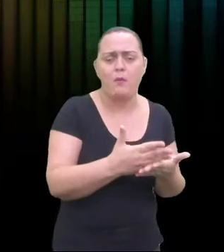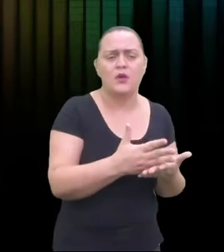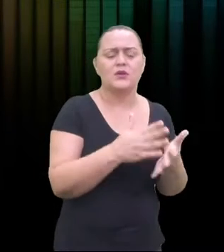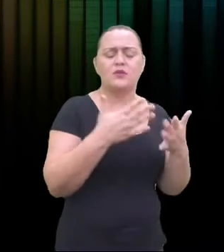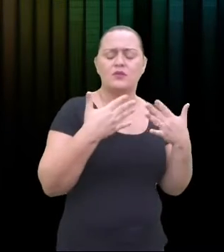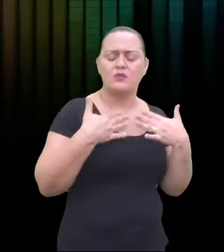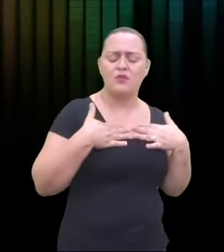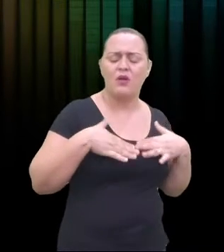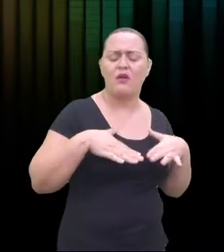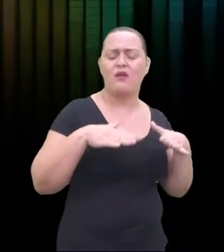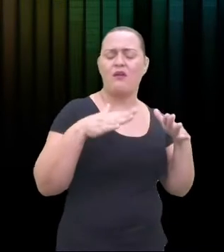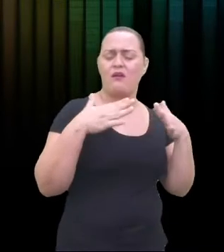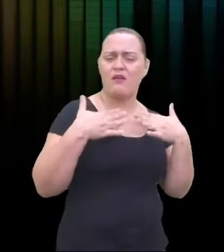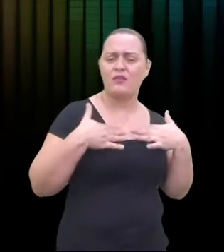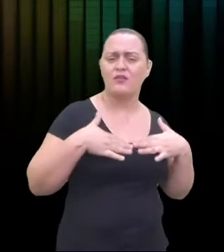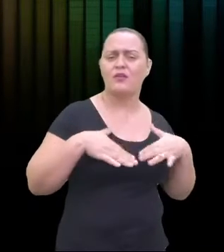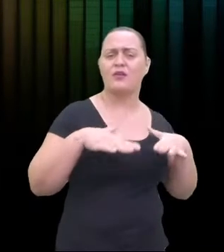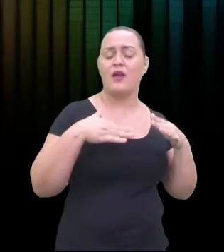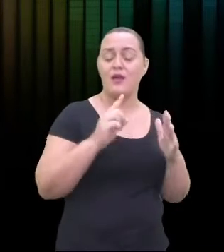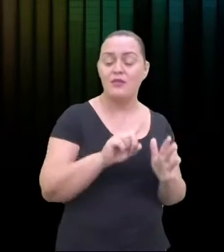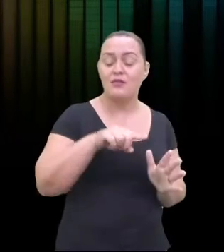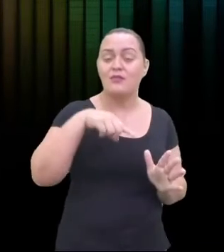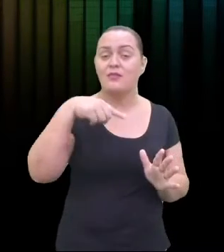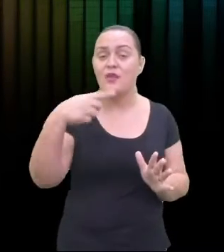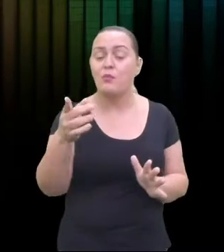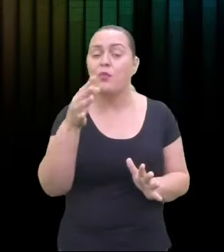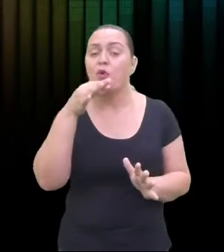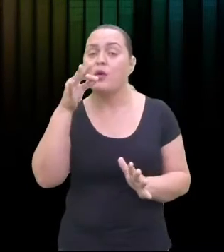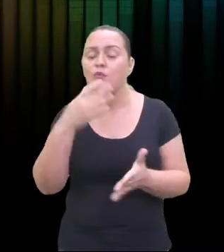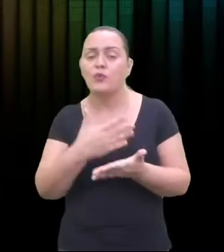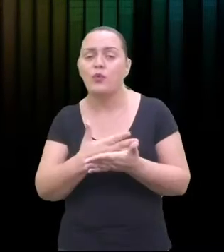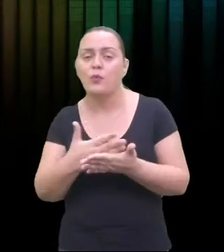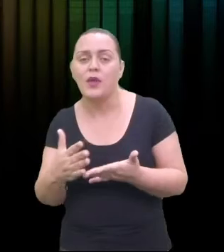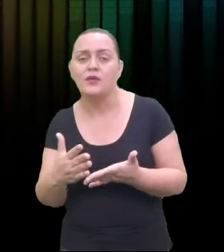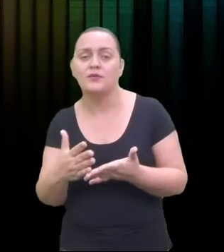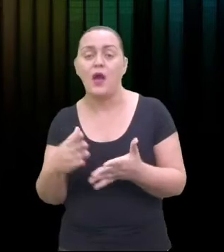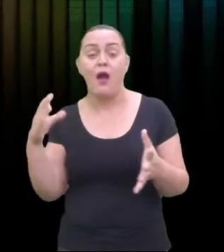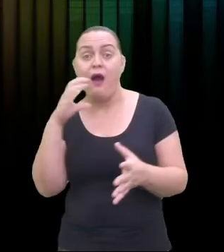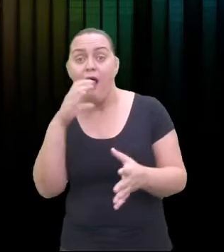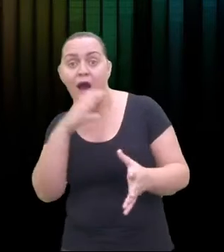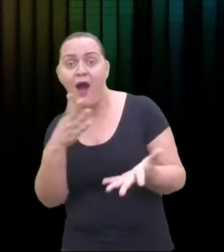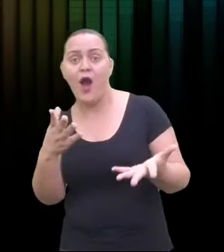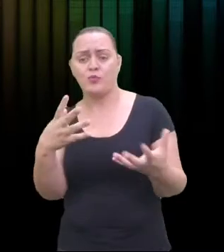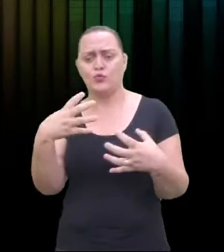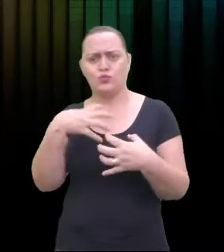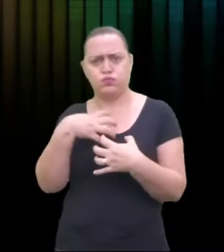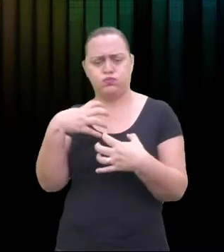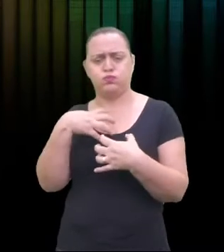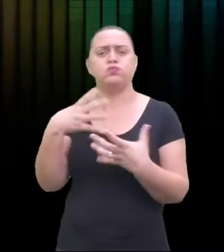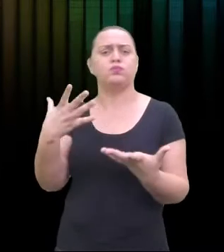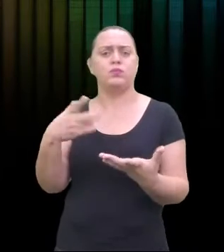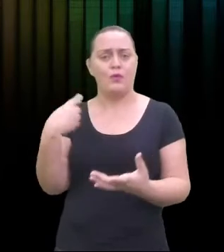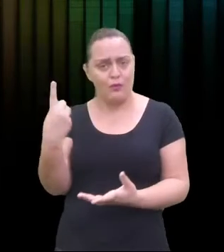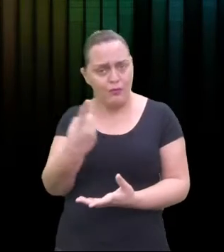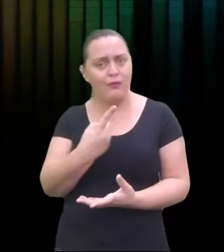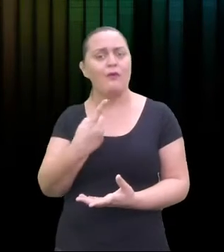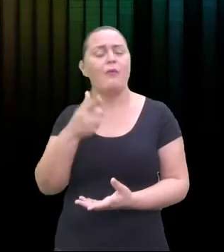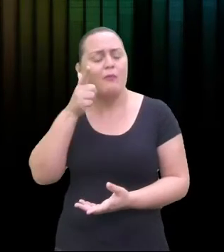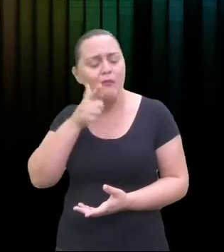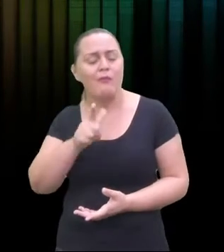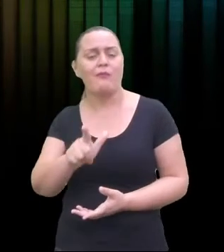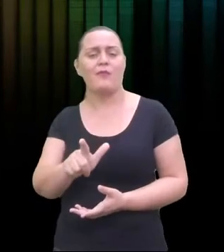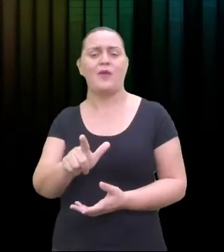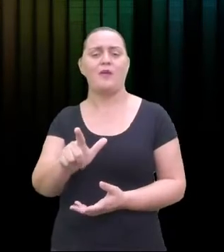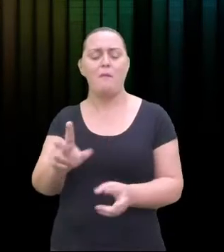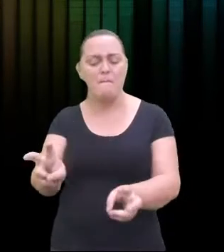tempos, como eu disse, fortes e fracos. Que se alternam com intervalos regulares. O termo é